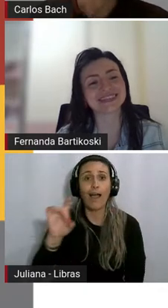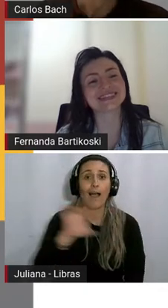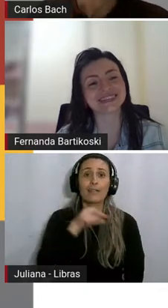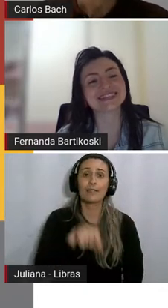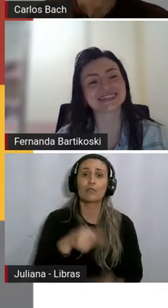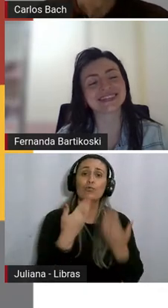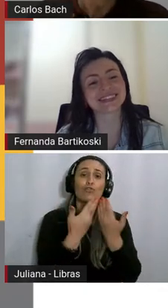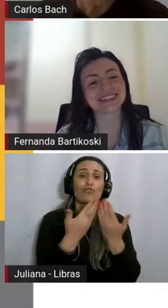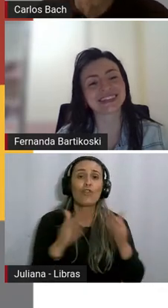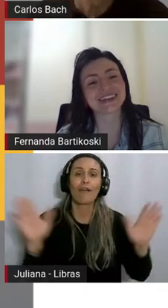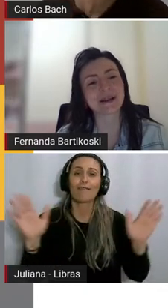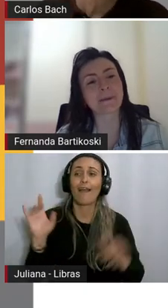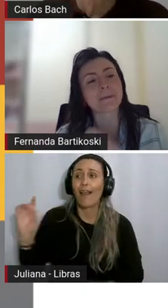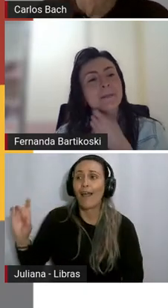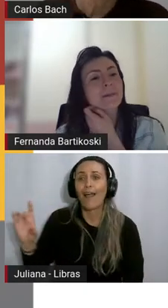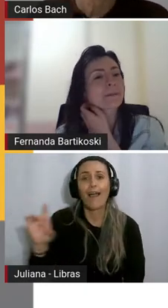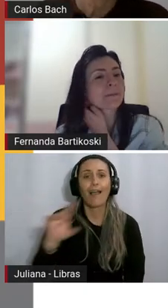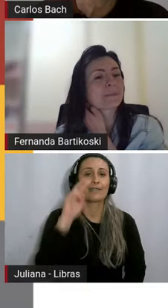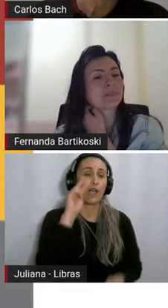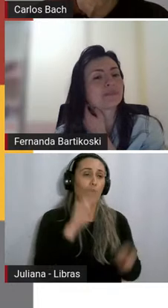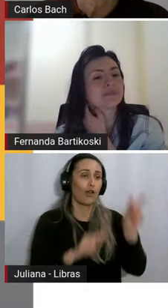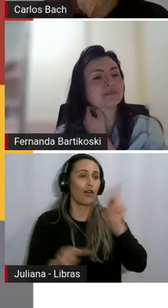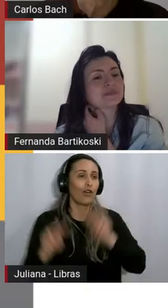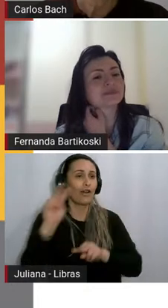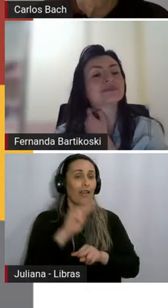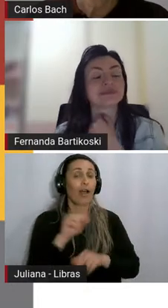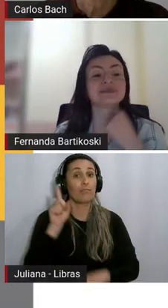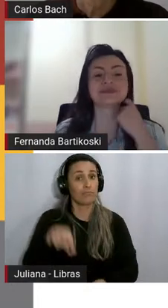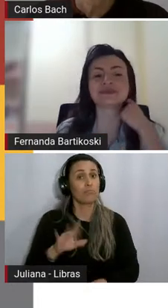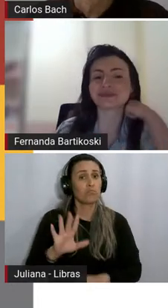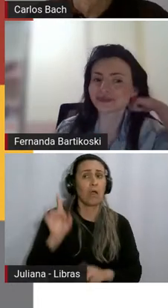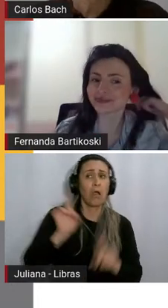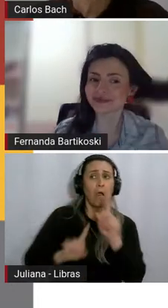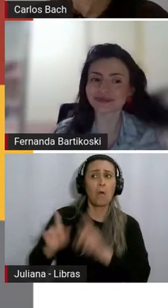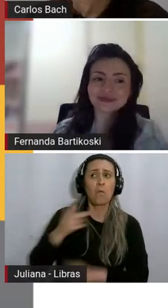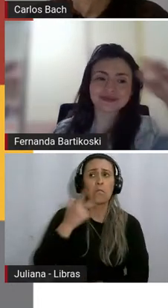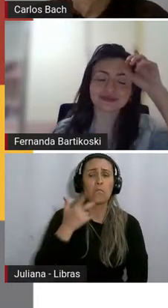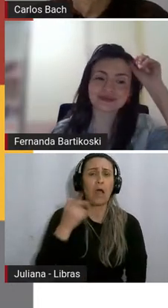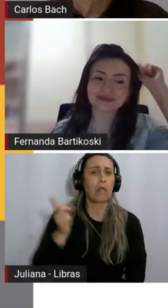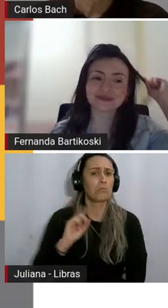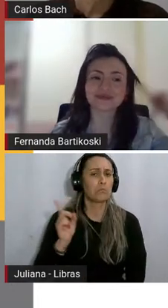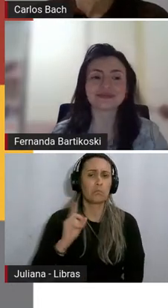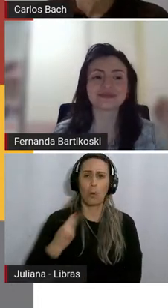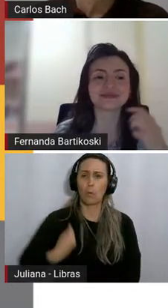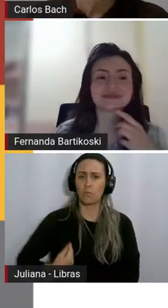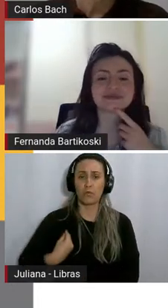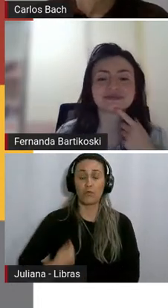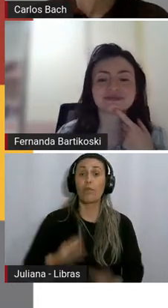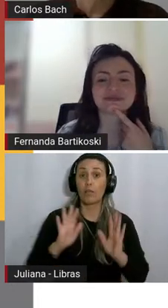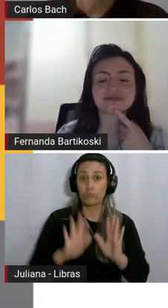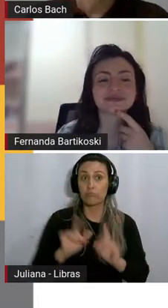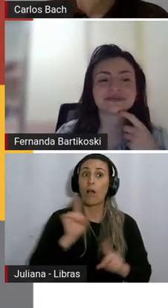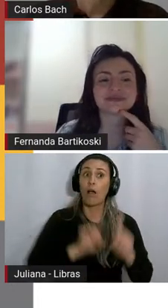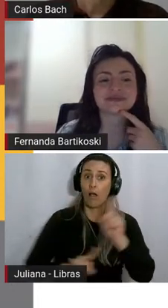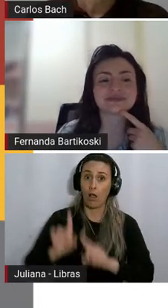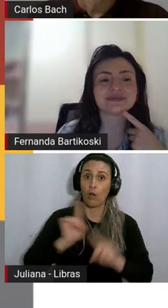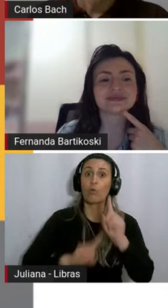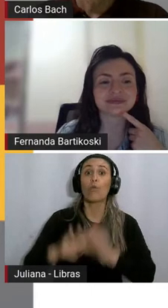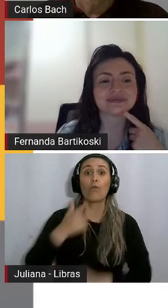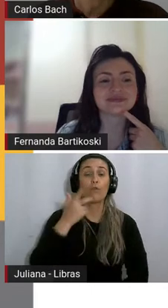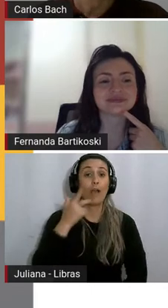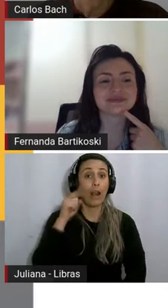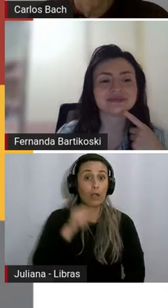né? Uns dizem que essas coisas não existem. Outros dizem que essas coisas só existem diante das minhas janelas.